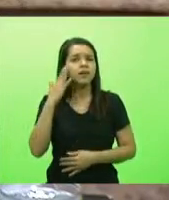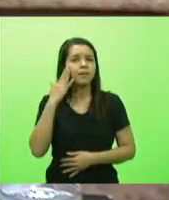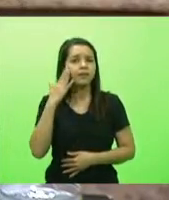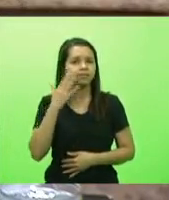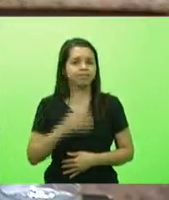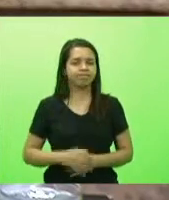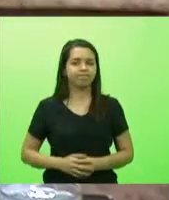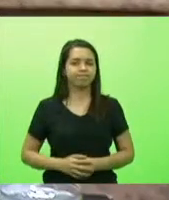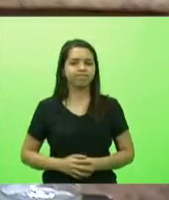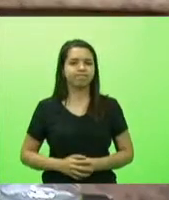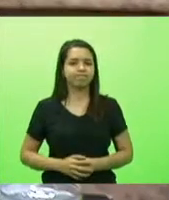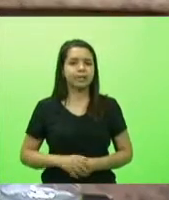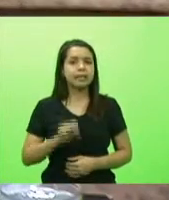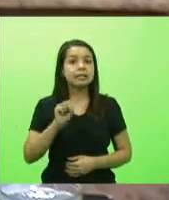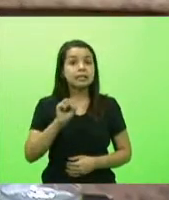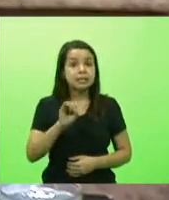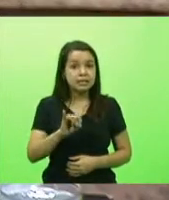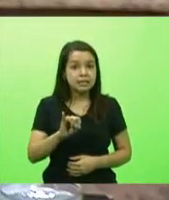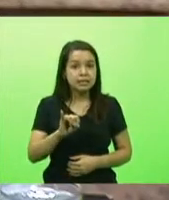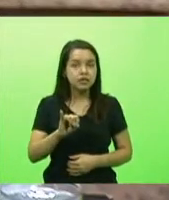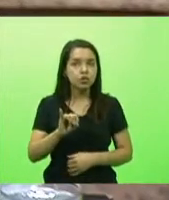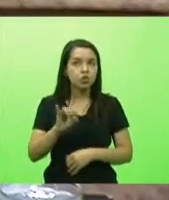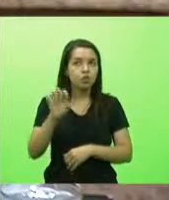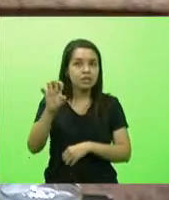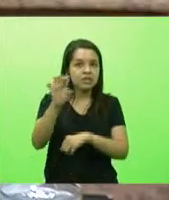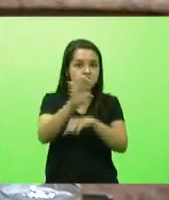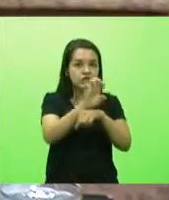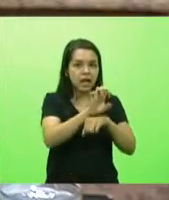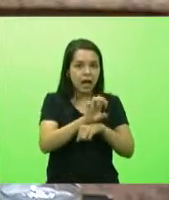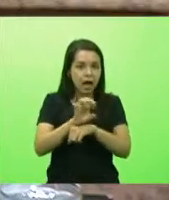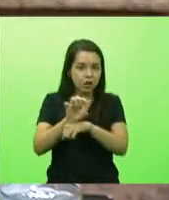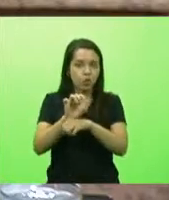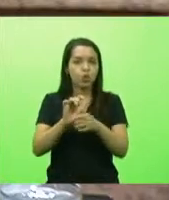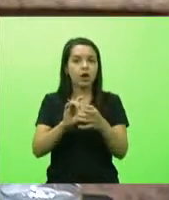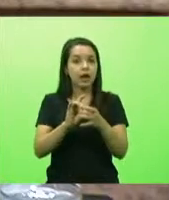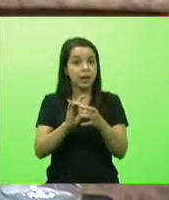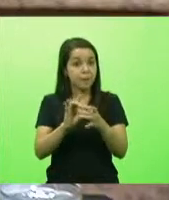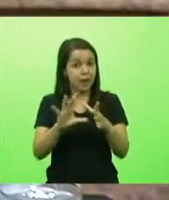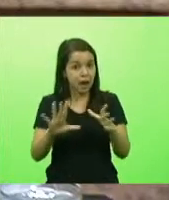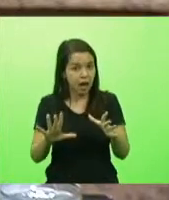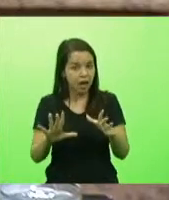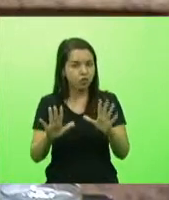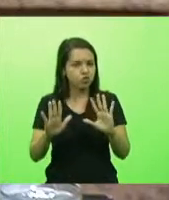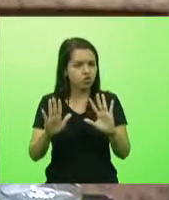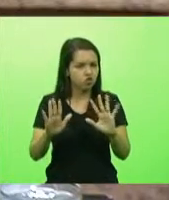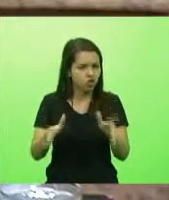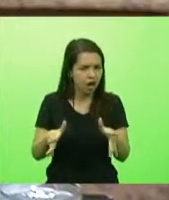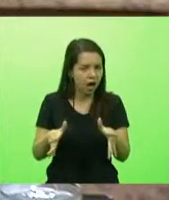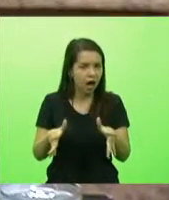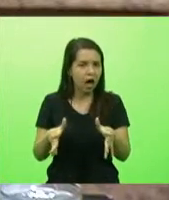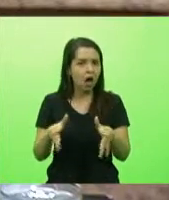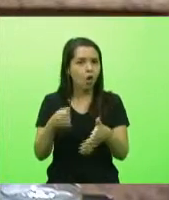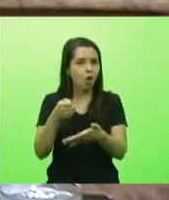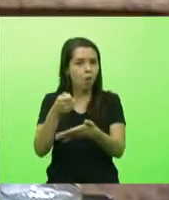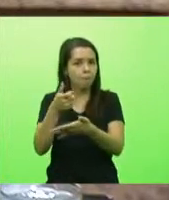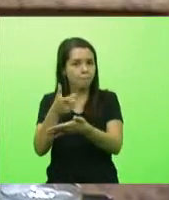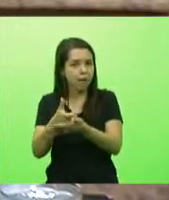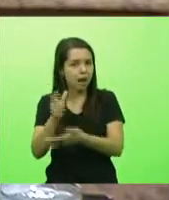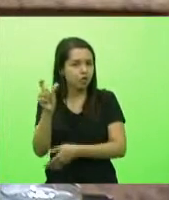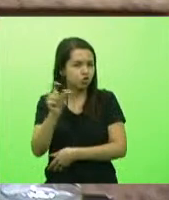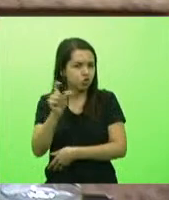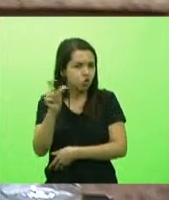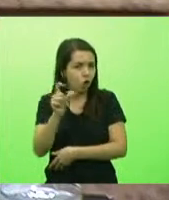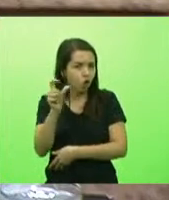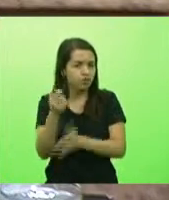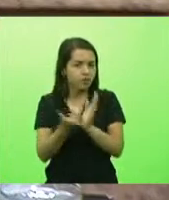estados estão liberados para adquirir doses extras de vacina ou